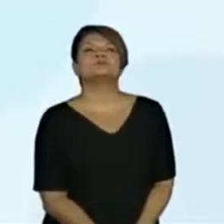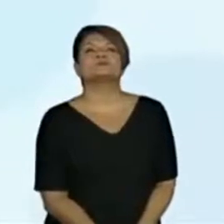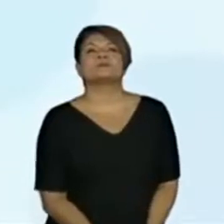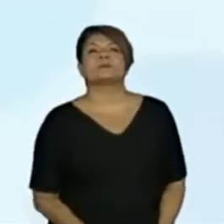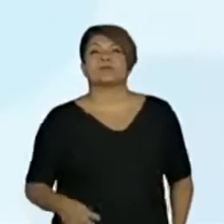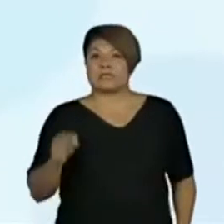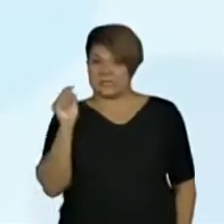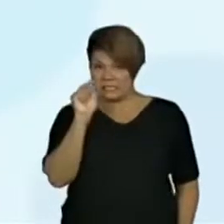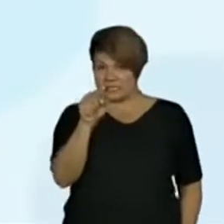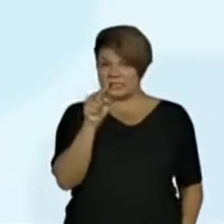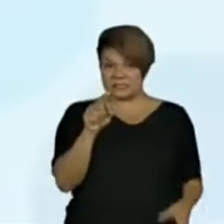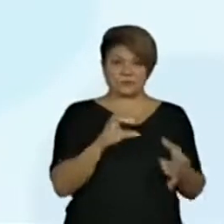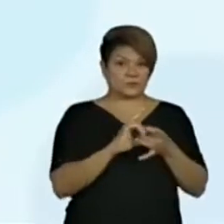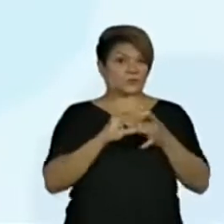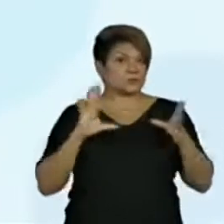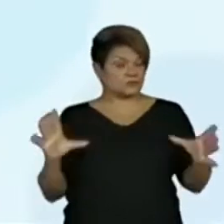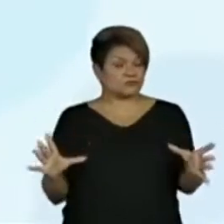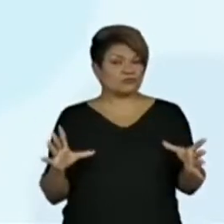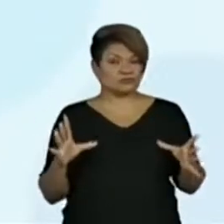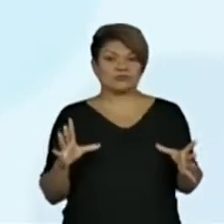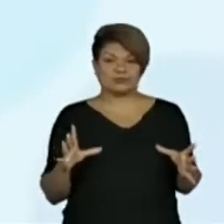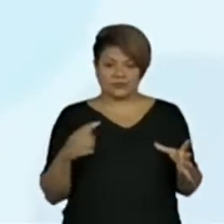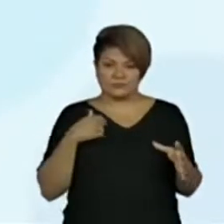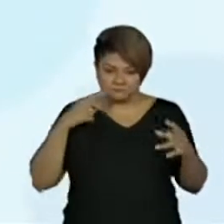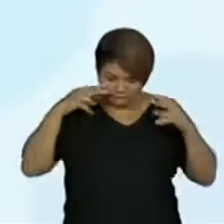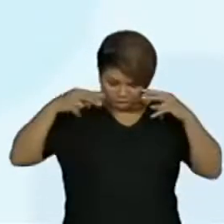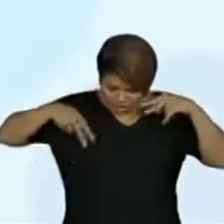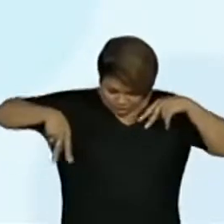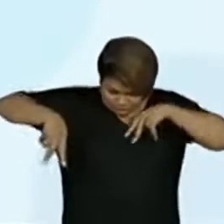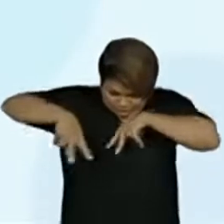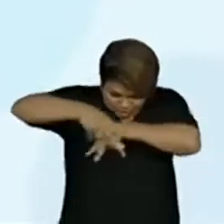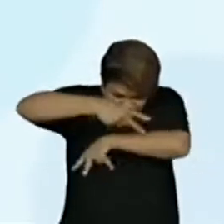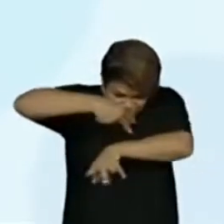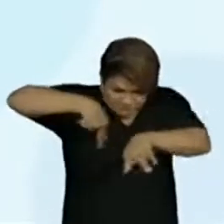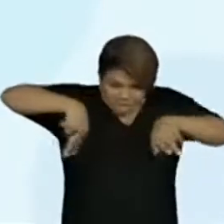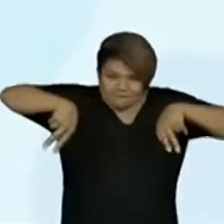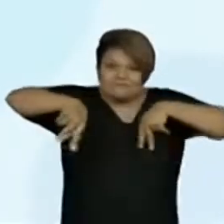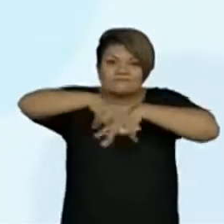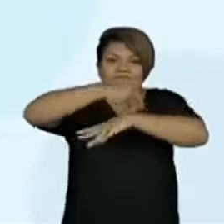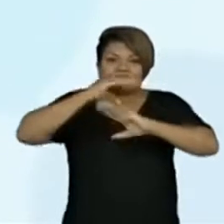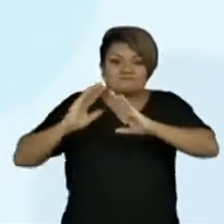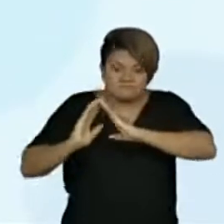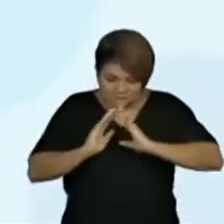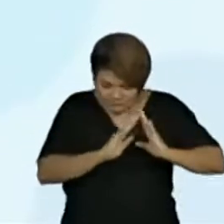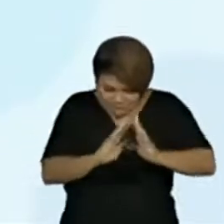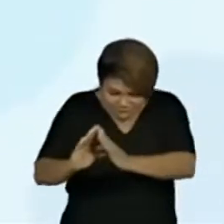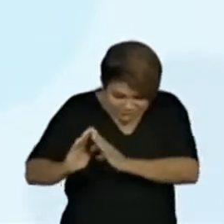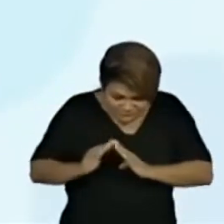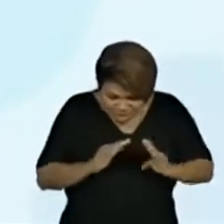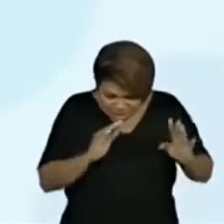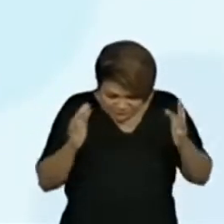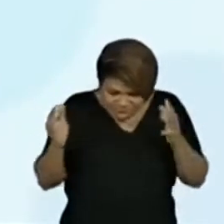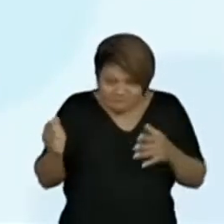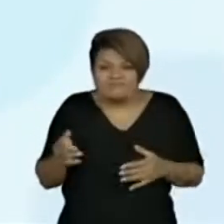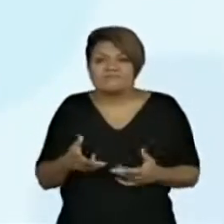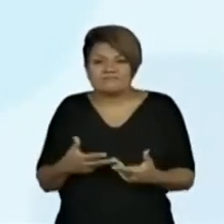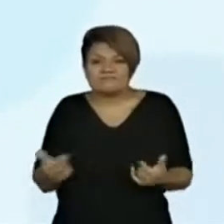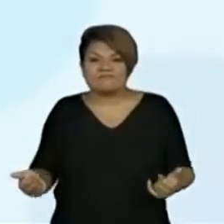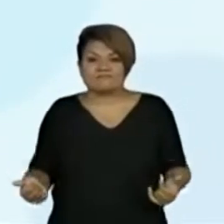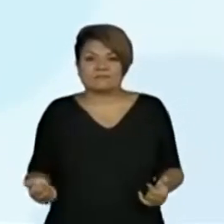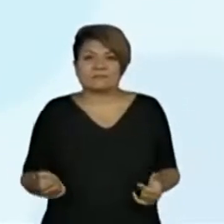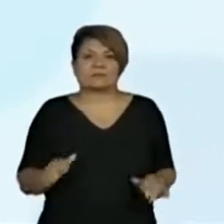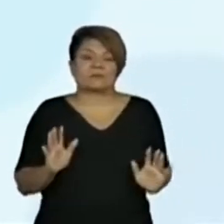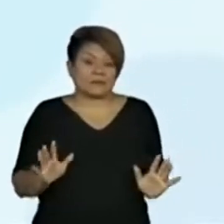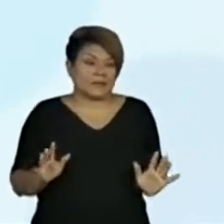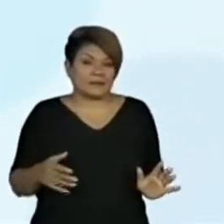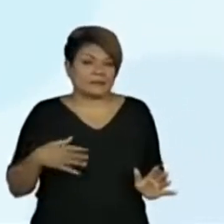Isso permitia enxergar todos os seres que habitavam o lago. Poxa vida, mas ainda não contou para a gente quem que é, né?